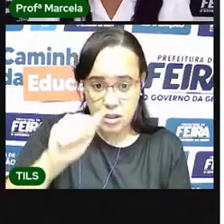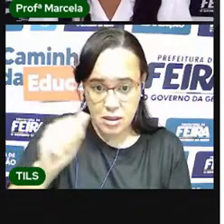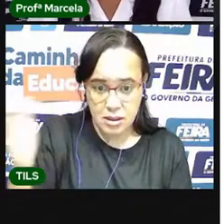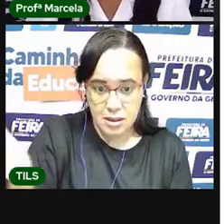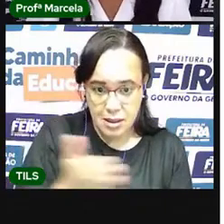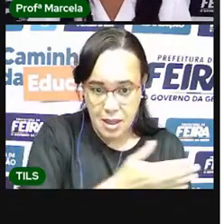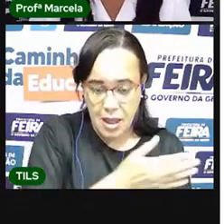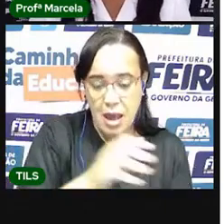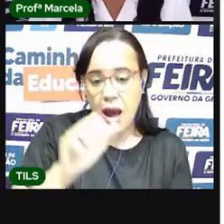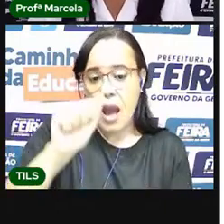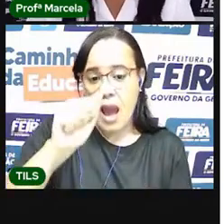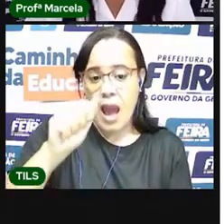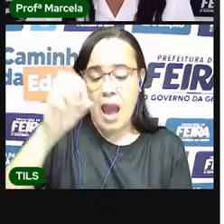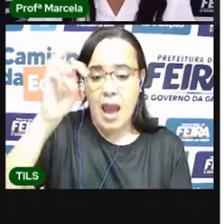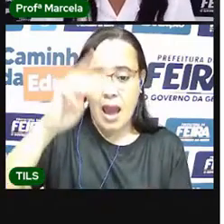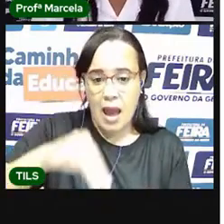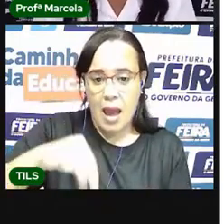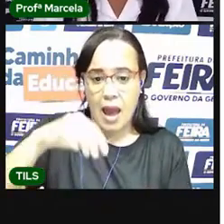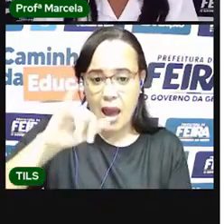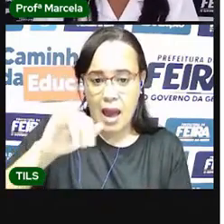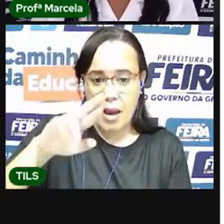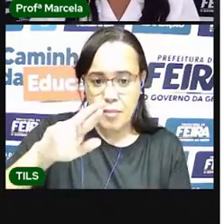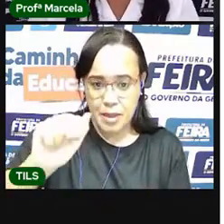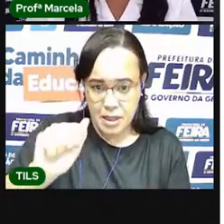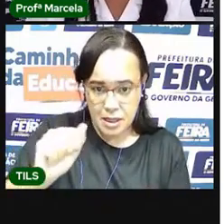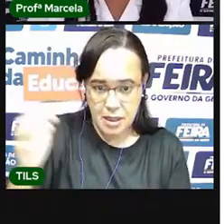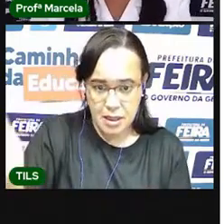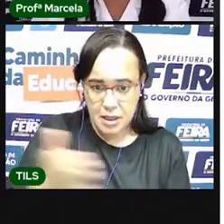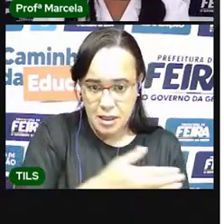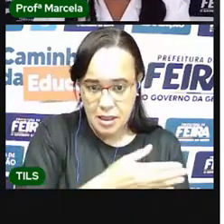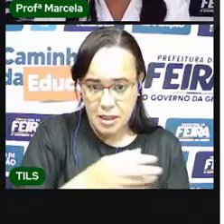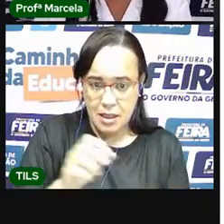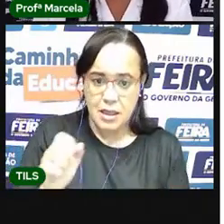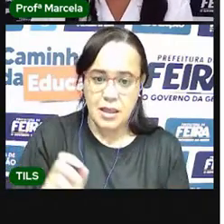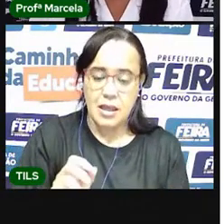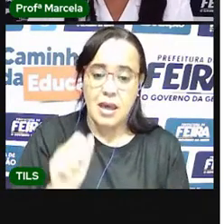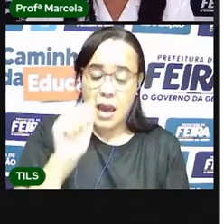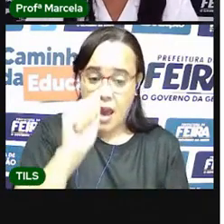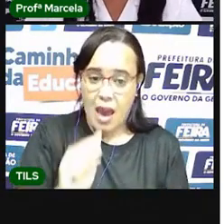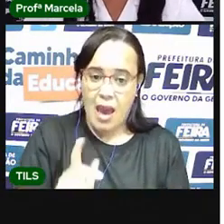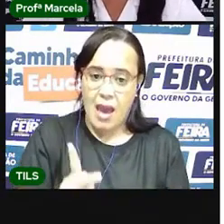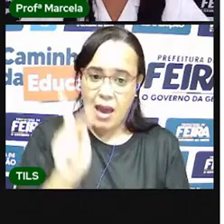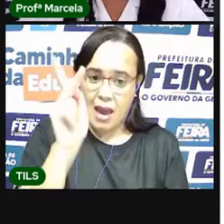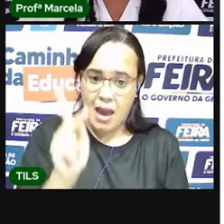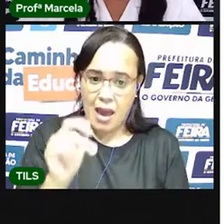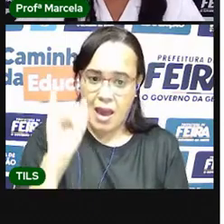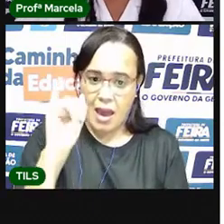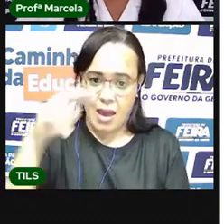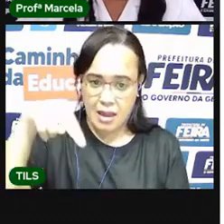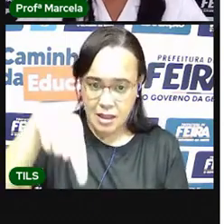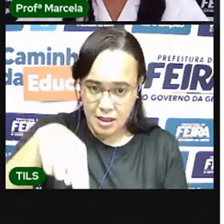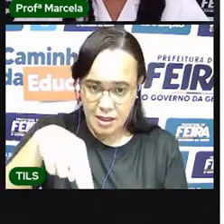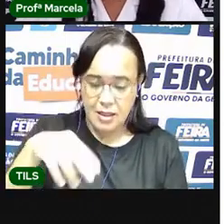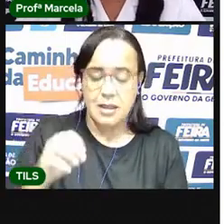Agora responda. Há alguns desses nomes em sua família? Desses nomes que a gente